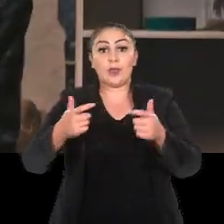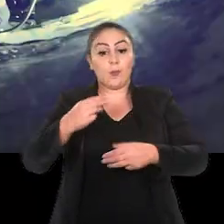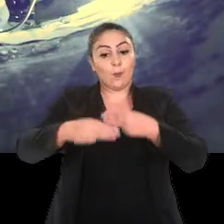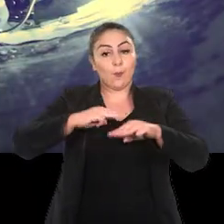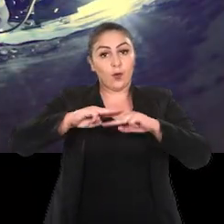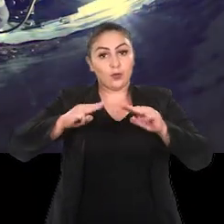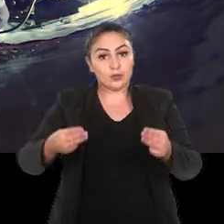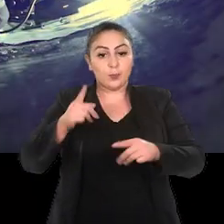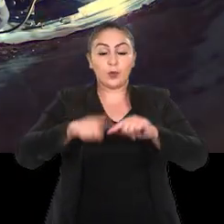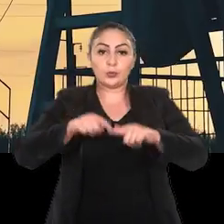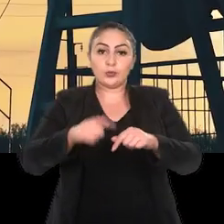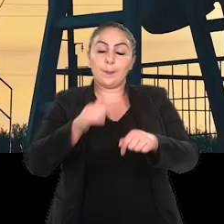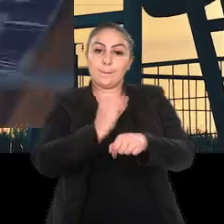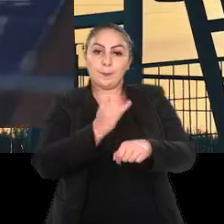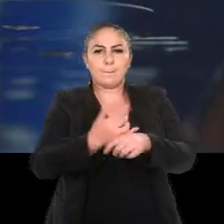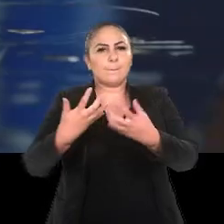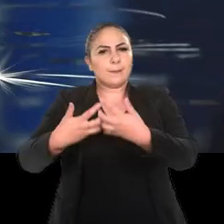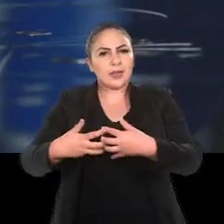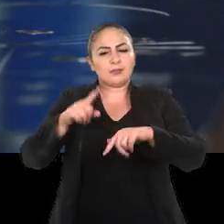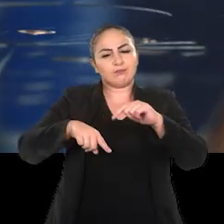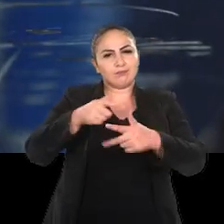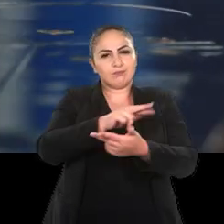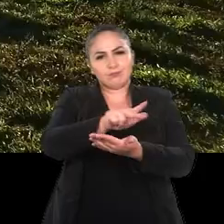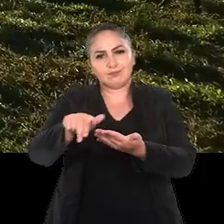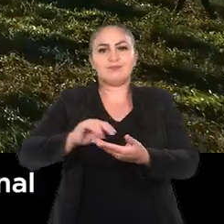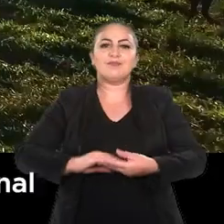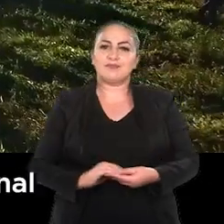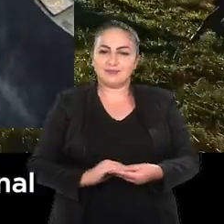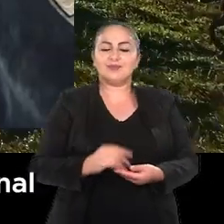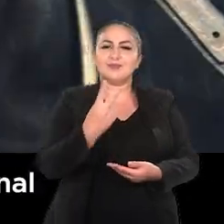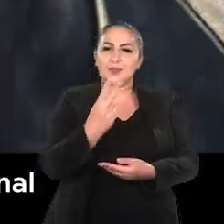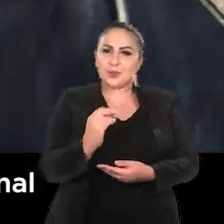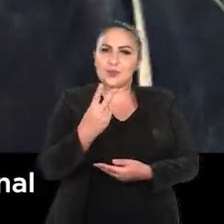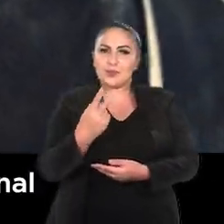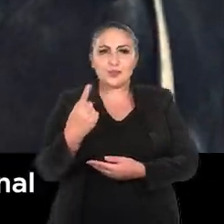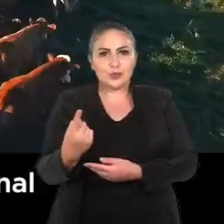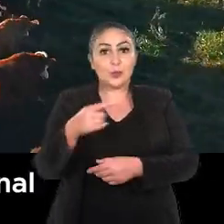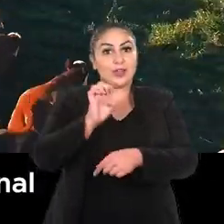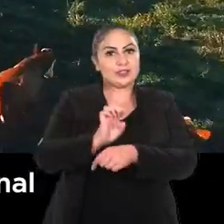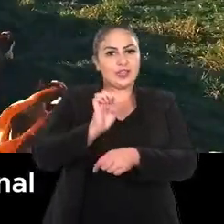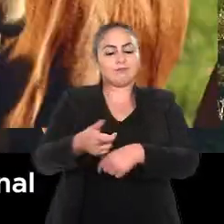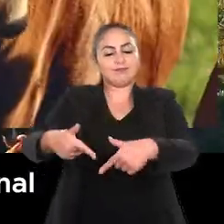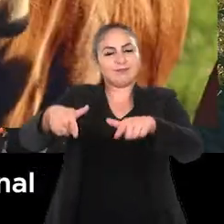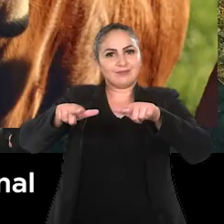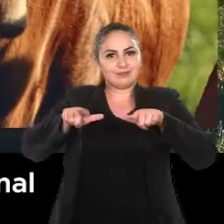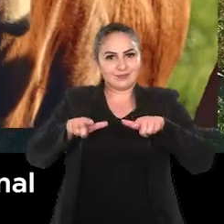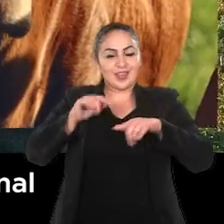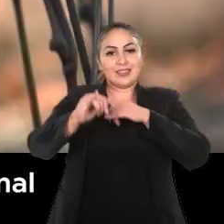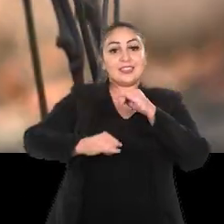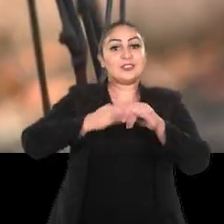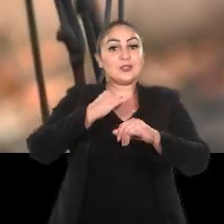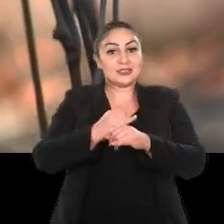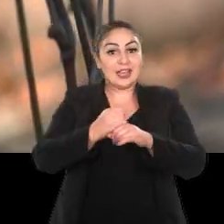em imóveis, produtos de metal, máquinas e equipamentos. Em 2021, o Estado recebeu o Certificado